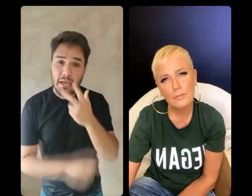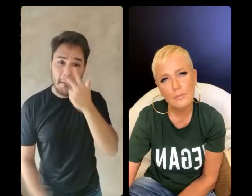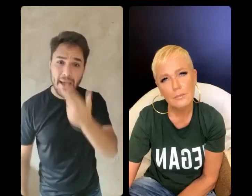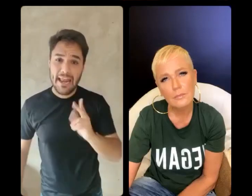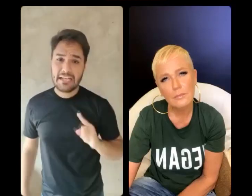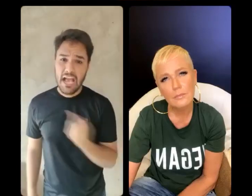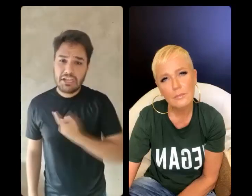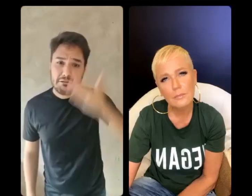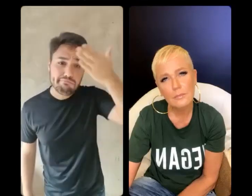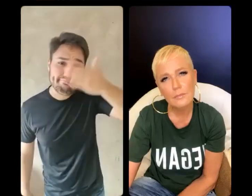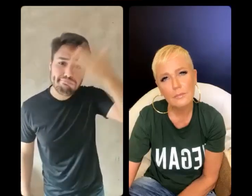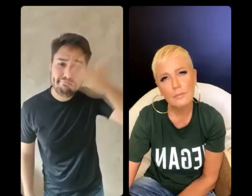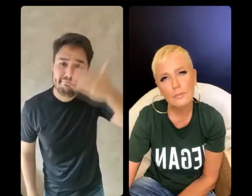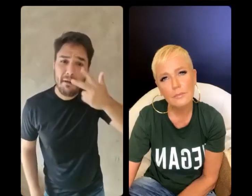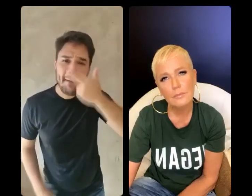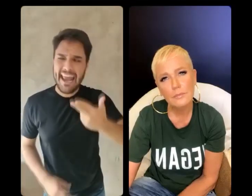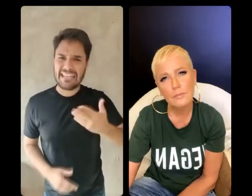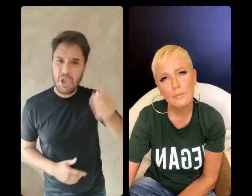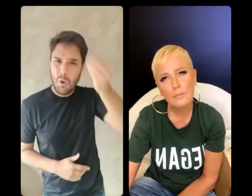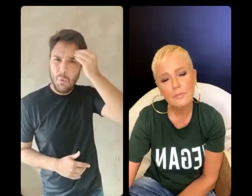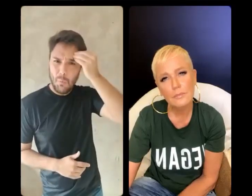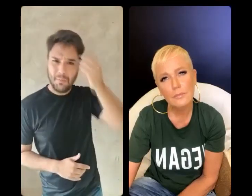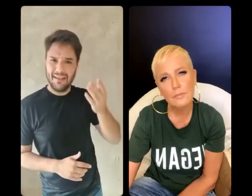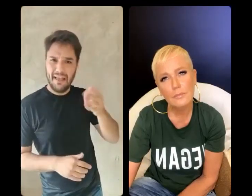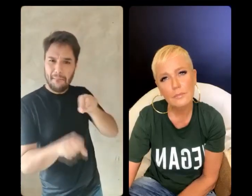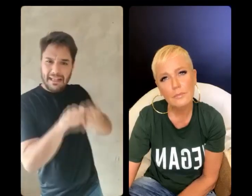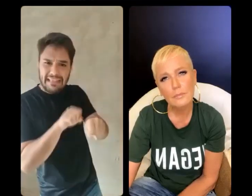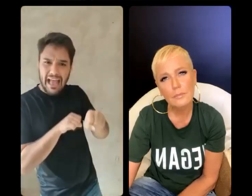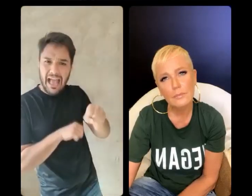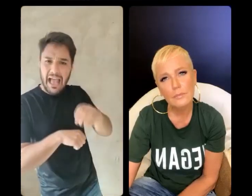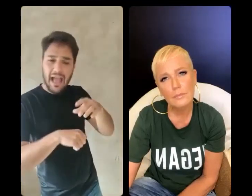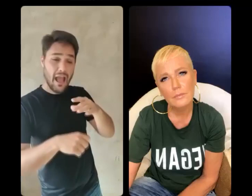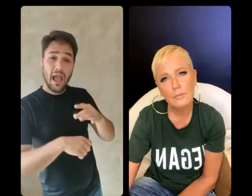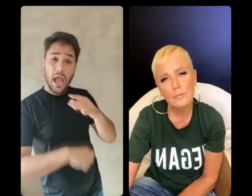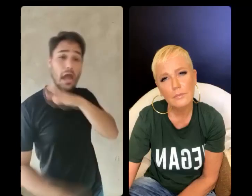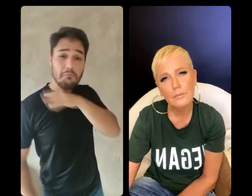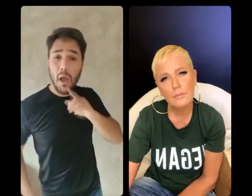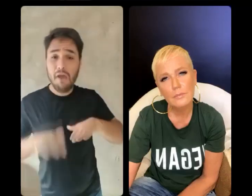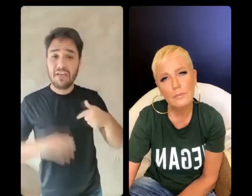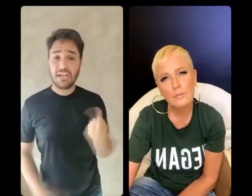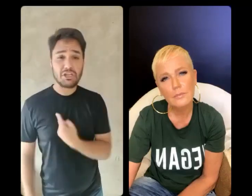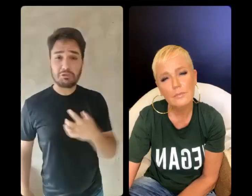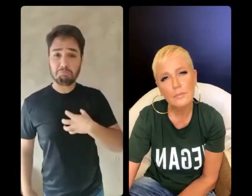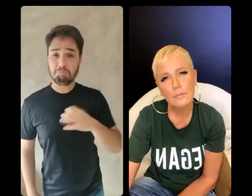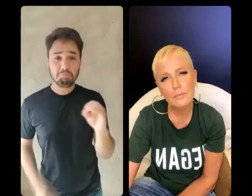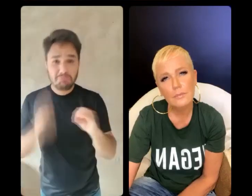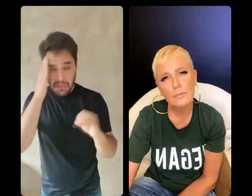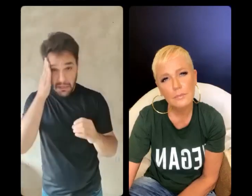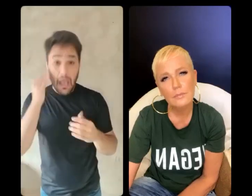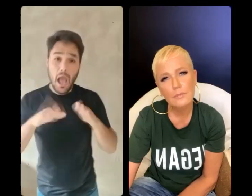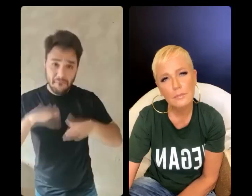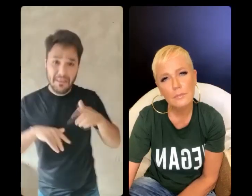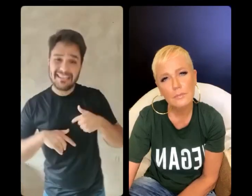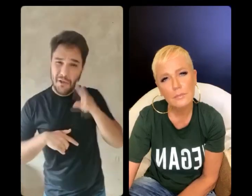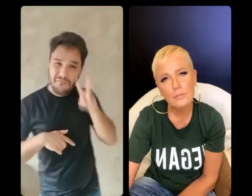culpado, não se sinta parte daquilo que a gente tá fazendo, né? Muitas pessoas até respondem com agressividade, eu vejo isso no seu perfil, quando você